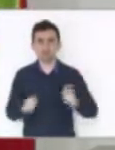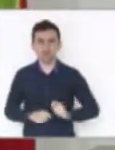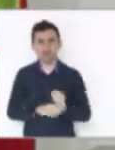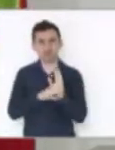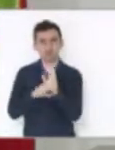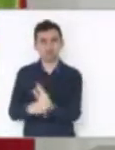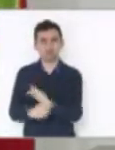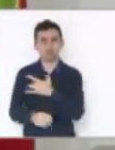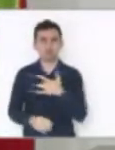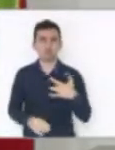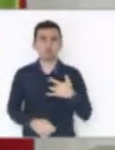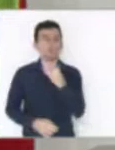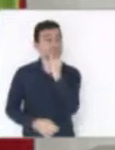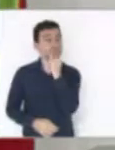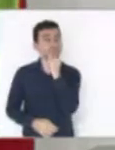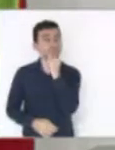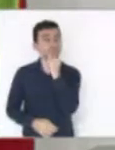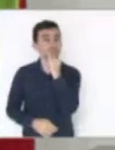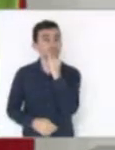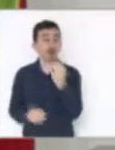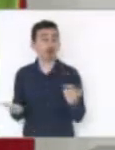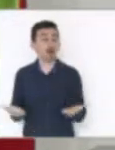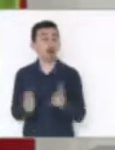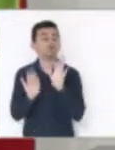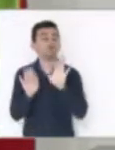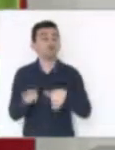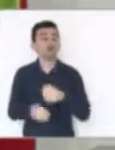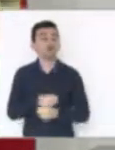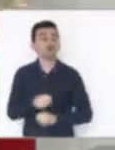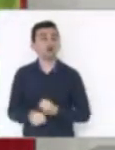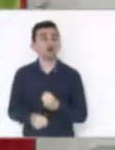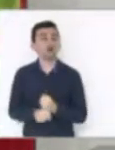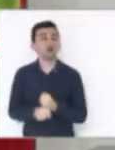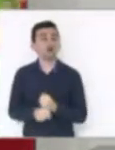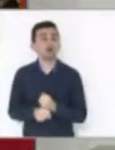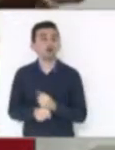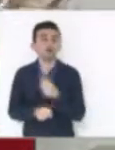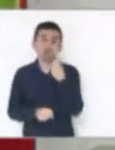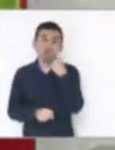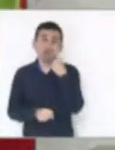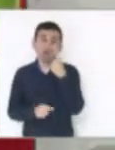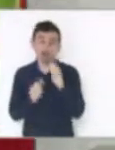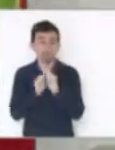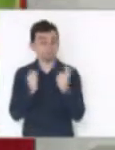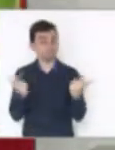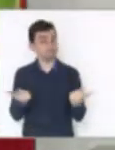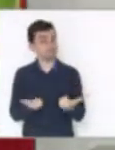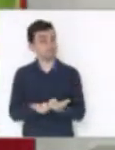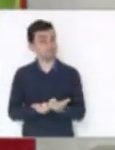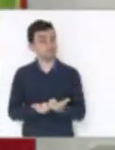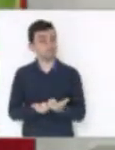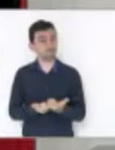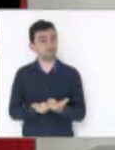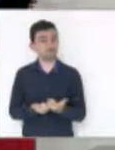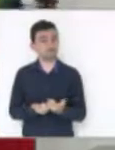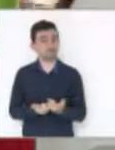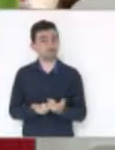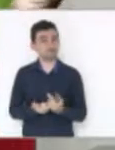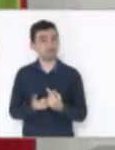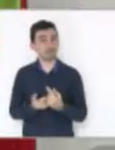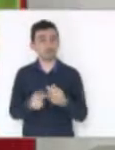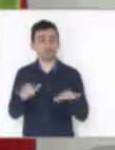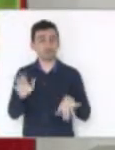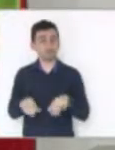saúde. Por exemplo, vai chegar agora a final do ano, quem sabe a própria Assembleia não tenha